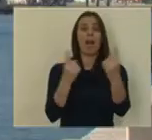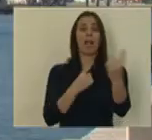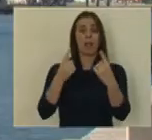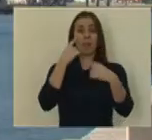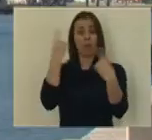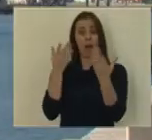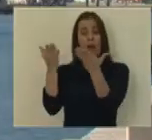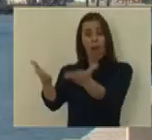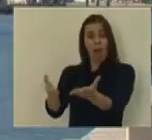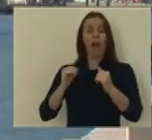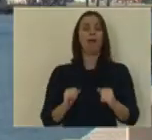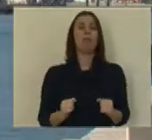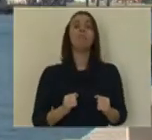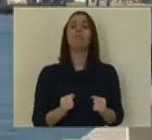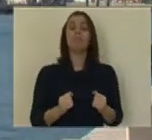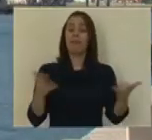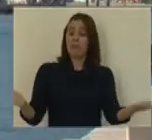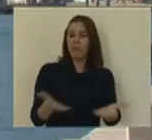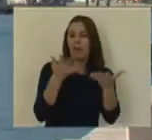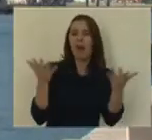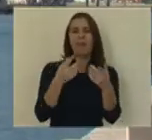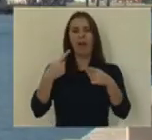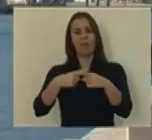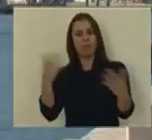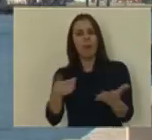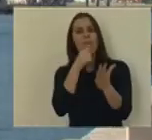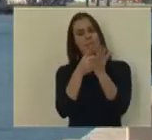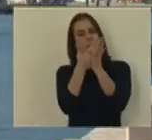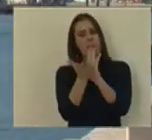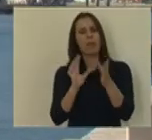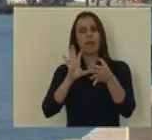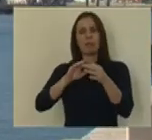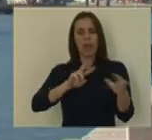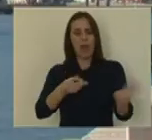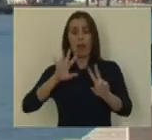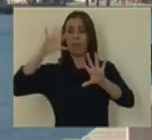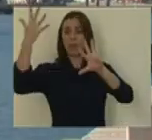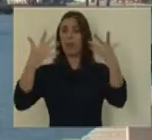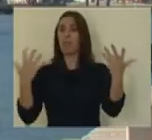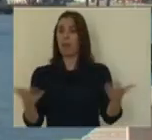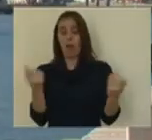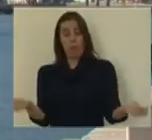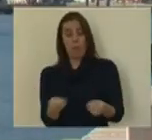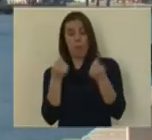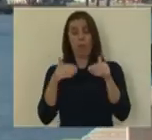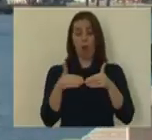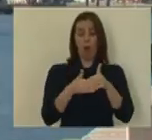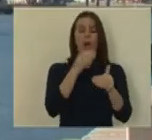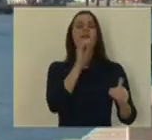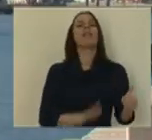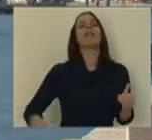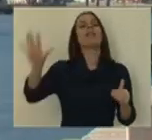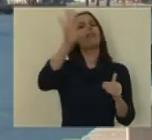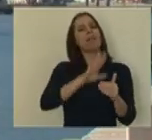dos transportes coletivos públicos, fomentando e dinamizando medidas de adaptação às alterações climáticas, promovendo um ordenamento do